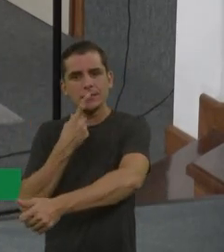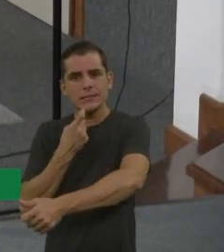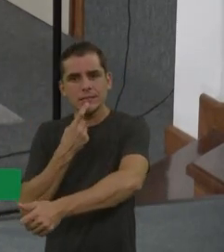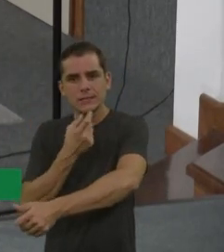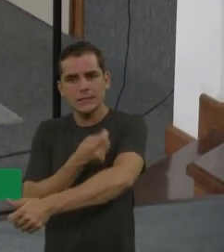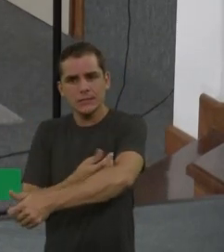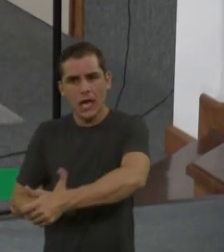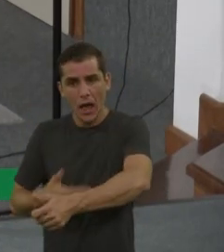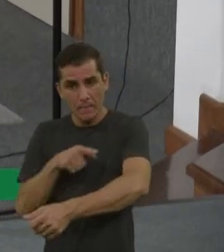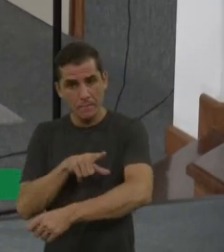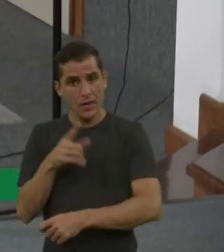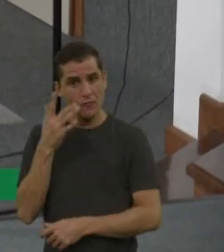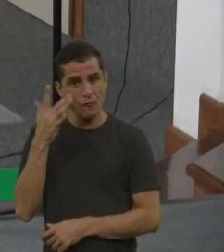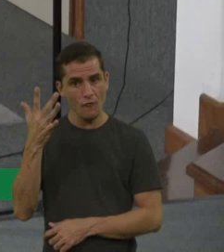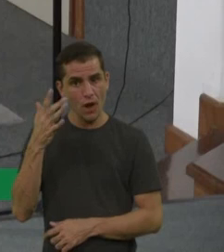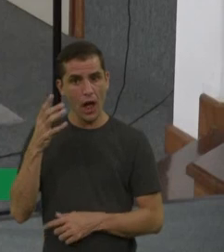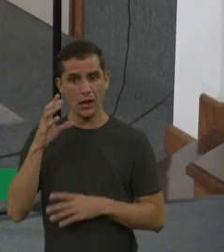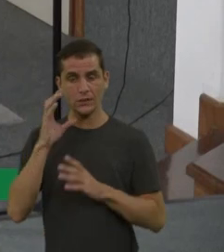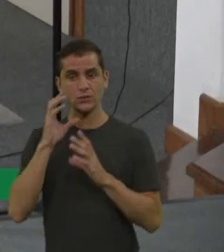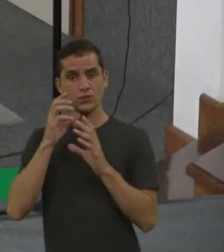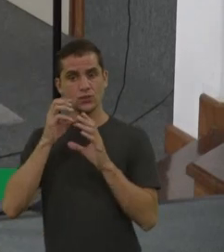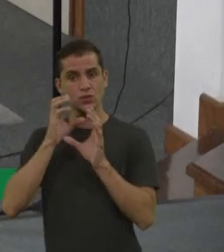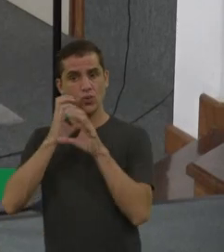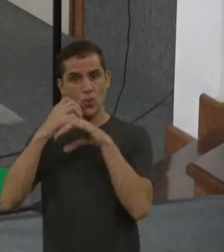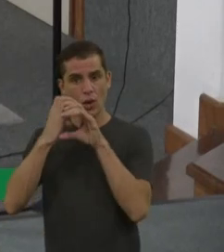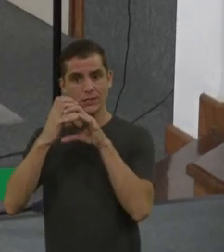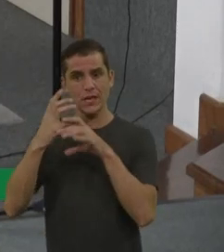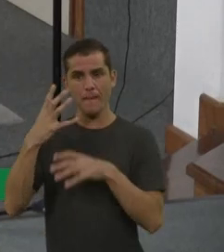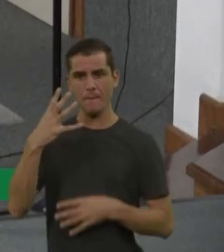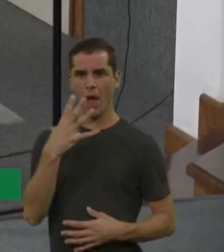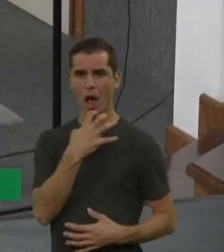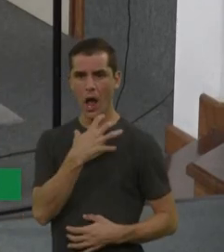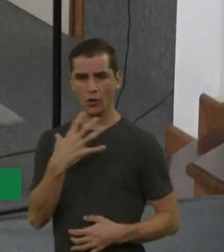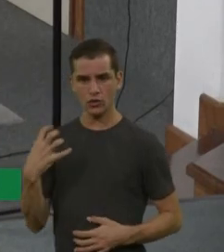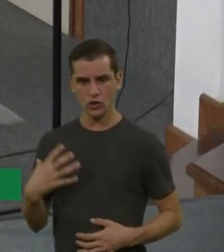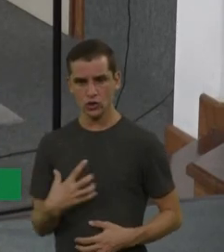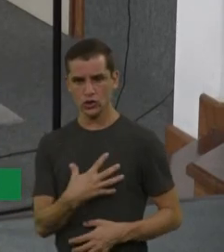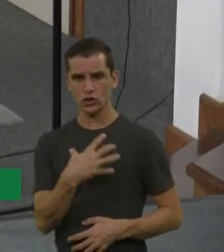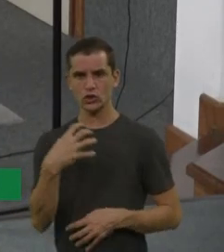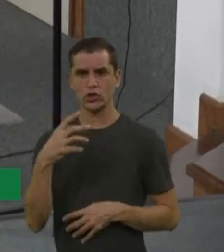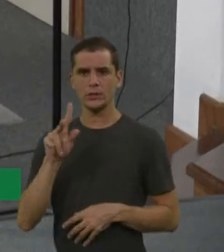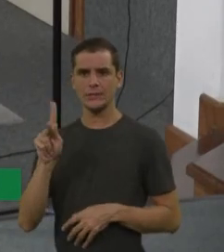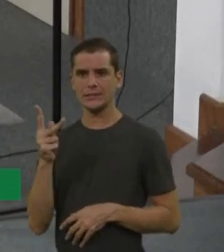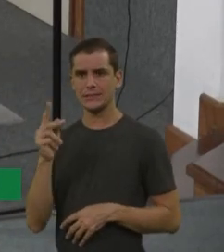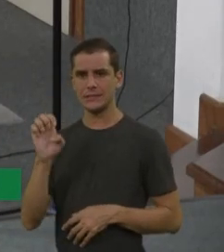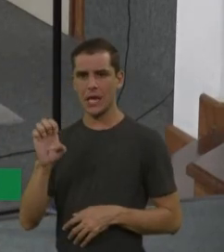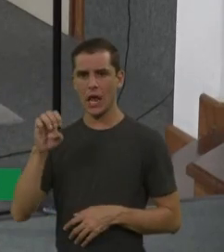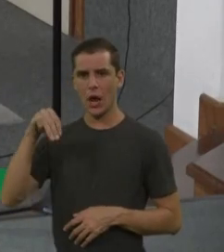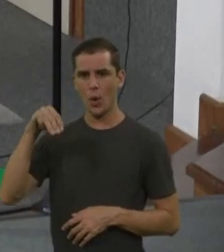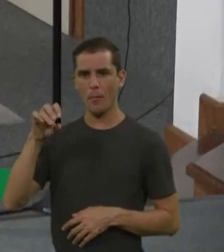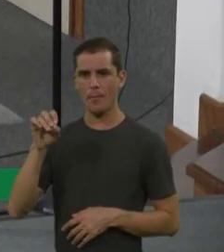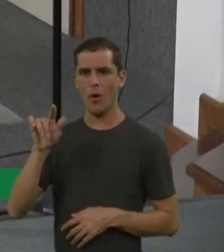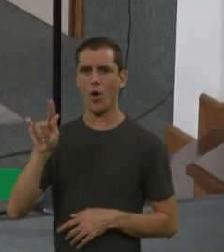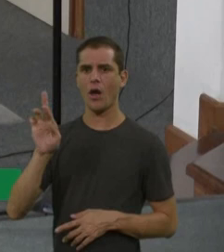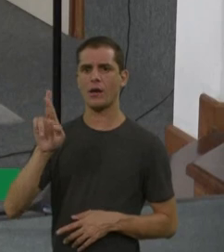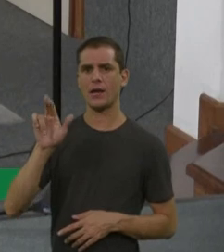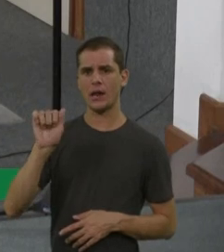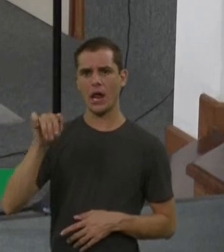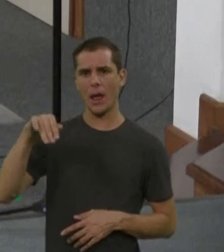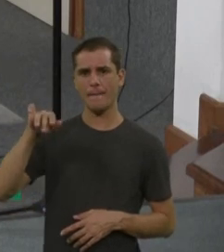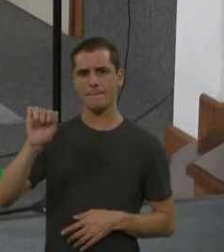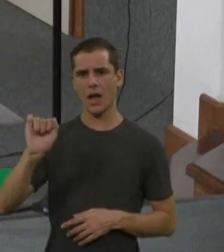exames tão difíceis, né? Por quê? Porque no encaminhamento tem que estar escrito suspeita de Renato pra ser atendido rápido.